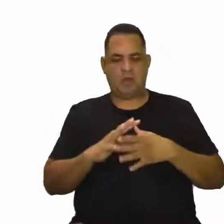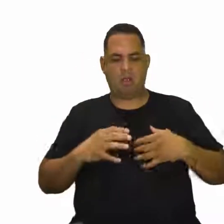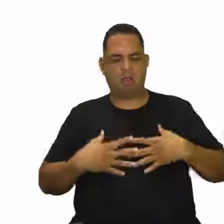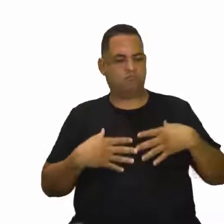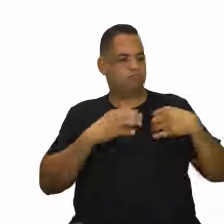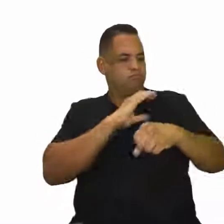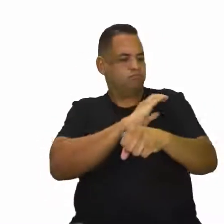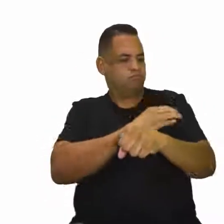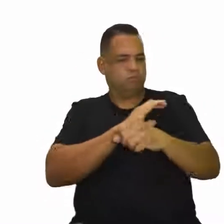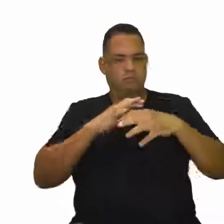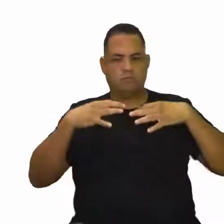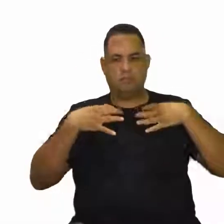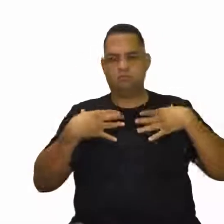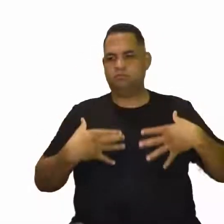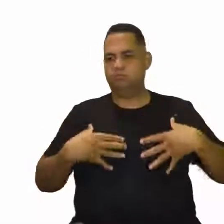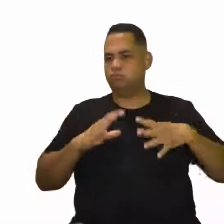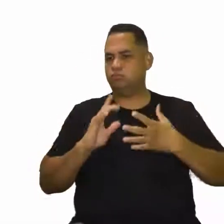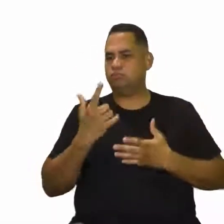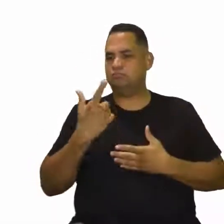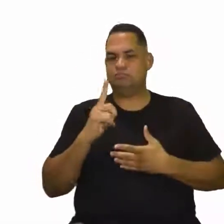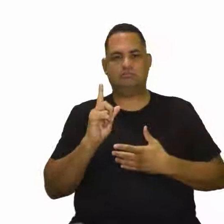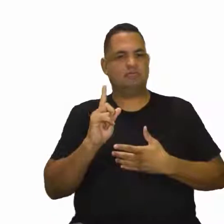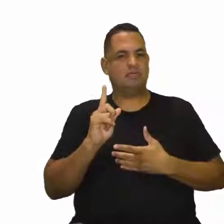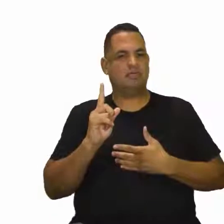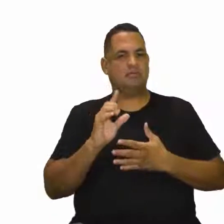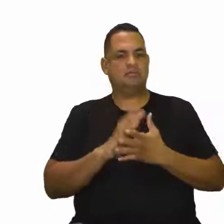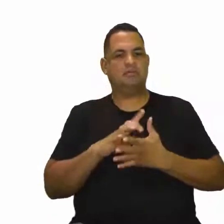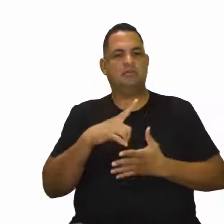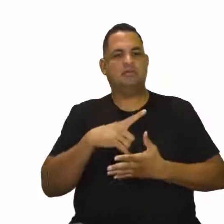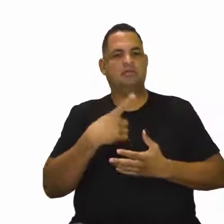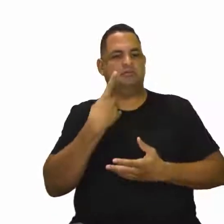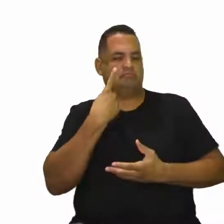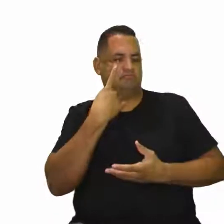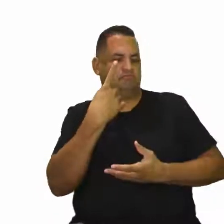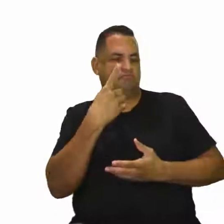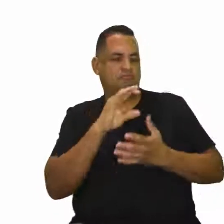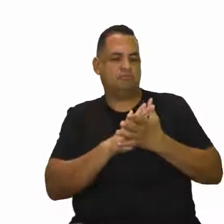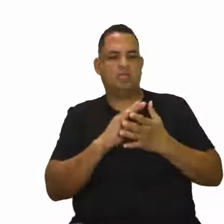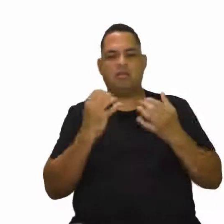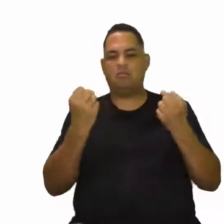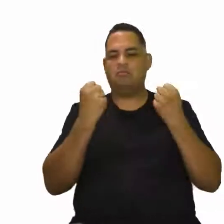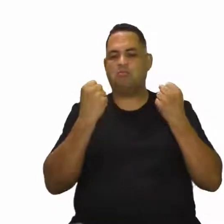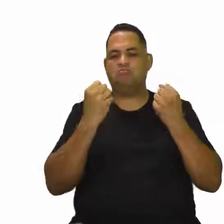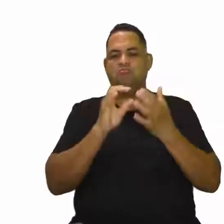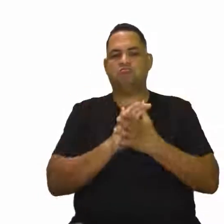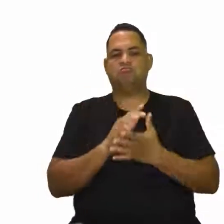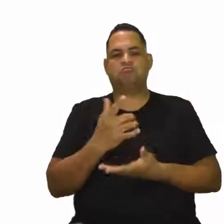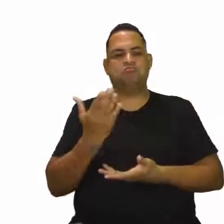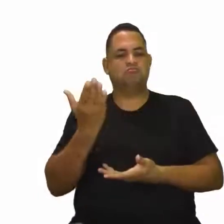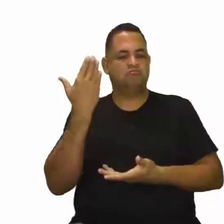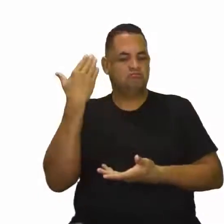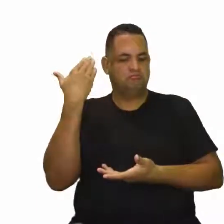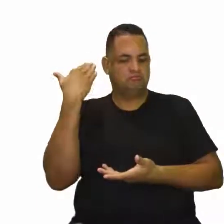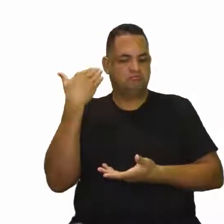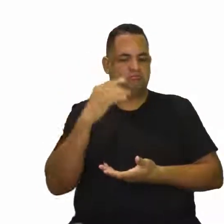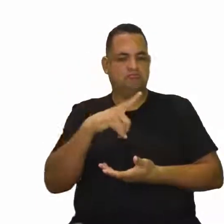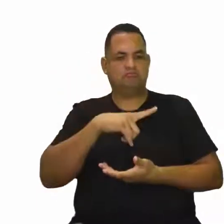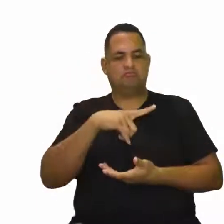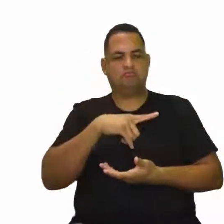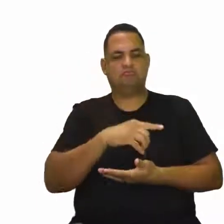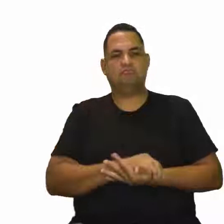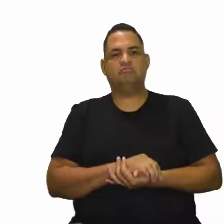muscular, né? Já não é mais tão visível todos esses músculos que ele tinha no passado,